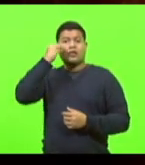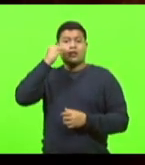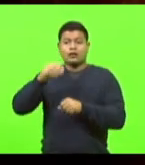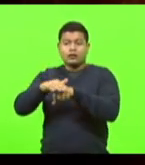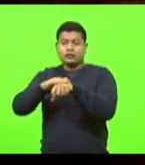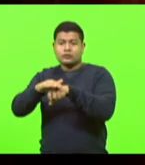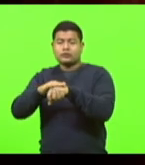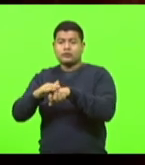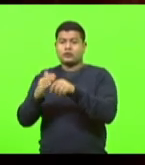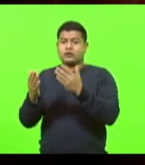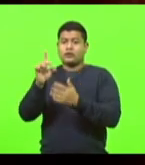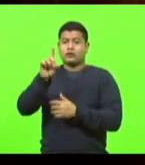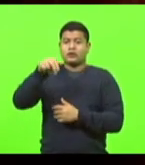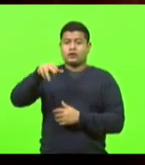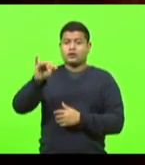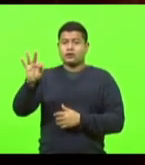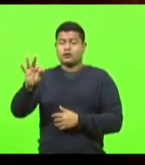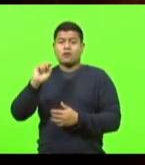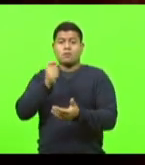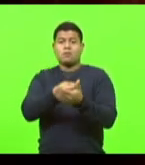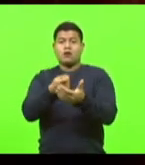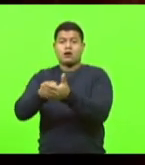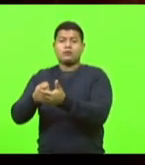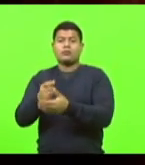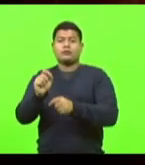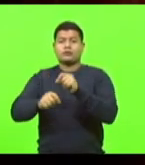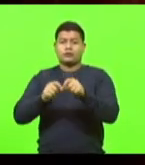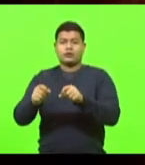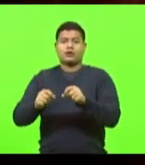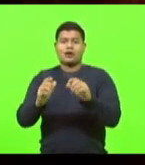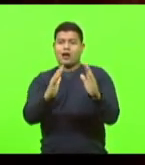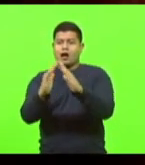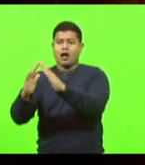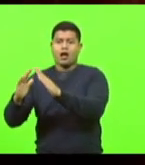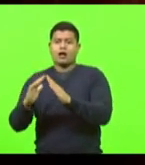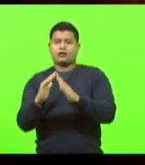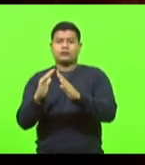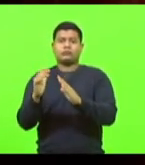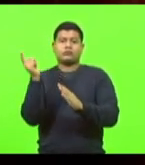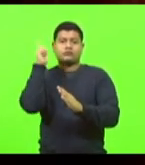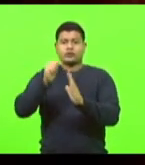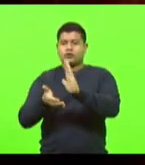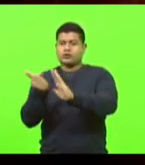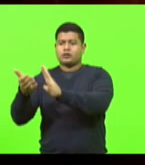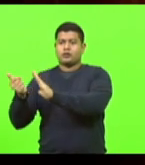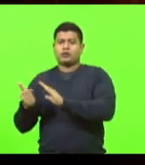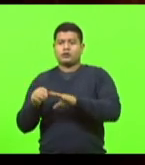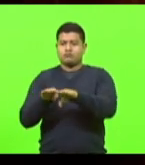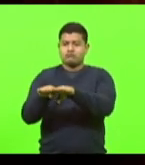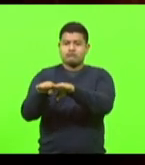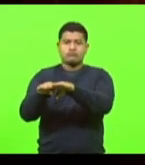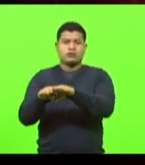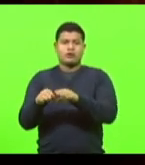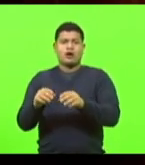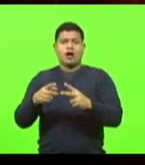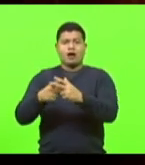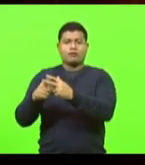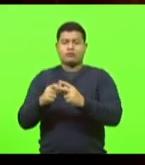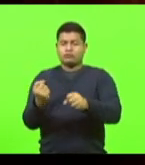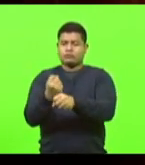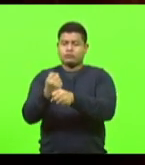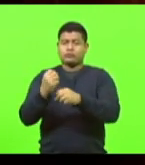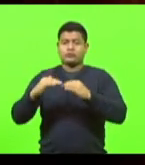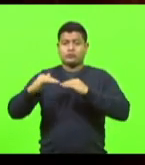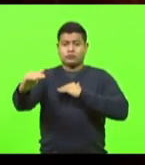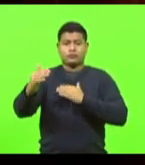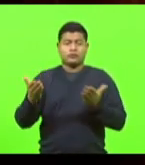das indenizações, ou seja, das desapropriações ao longo da rodovia. O Estado propôs, inclusive, uma minuta